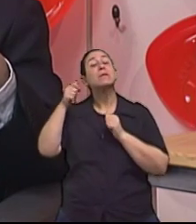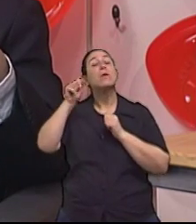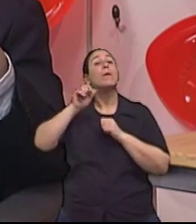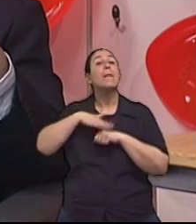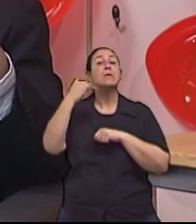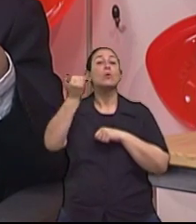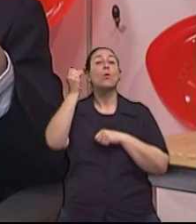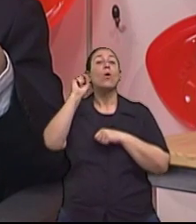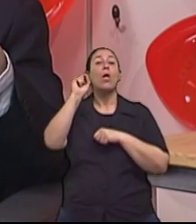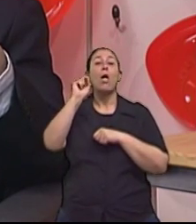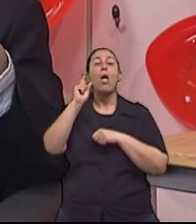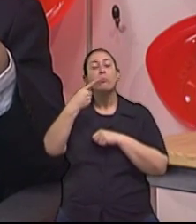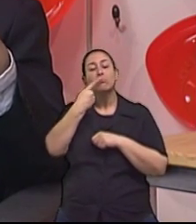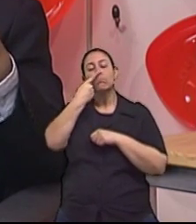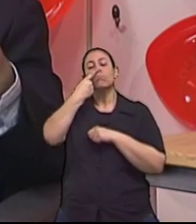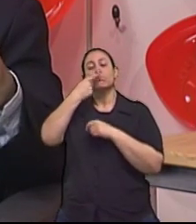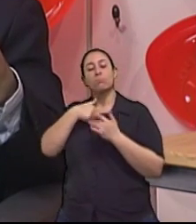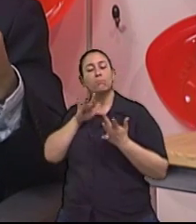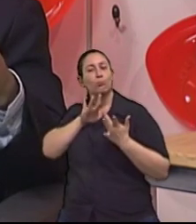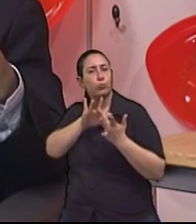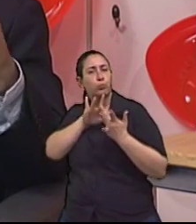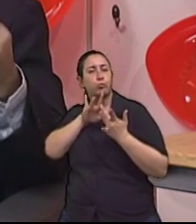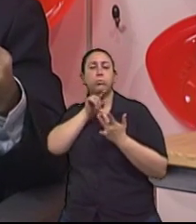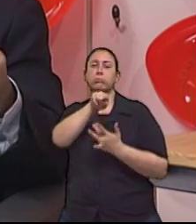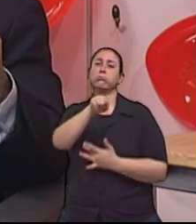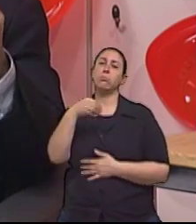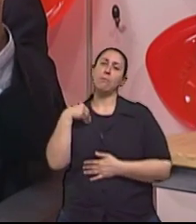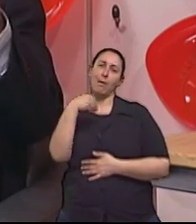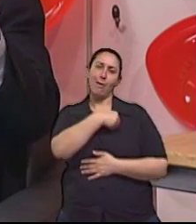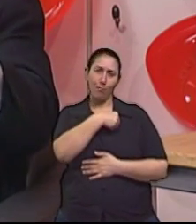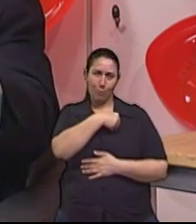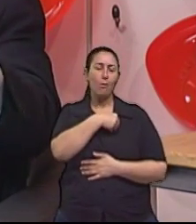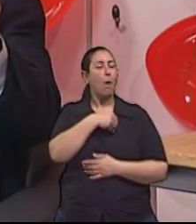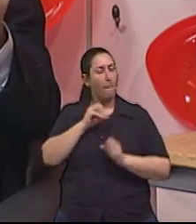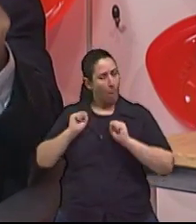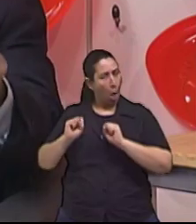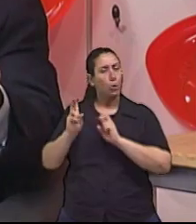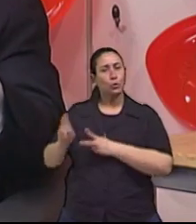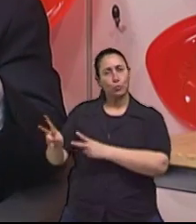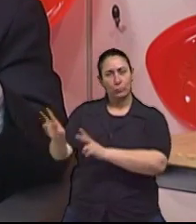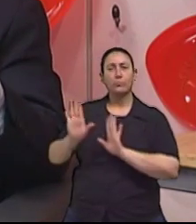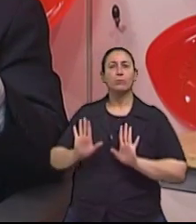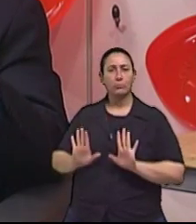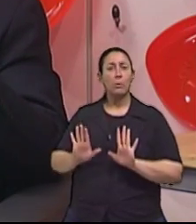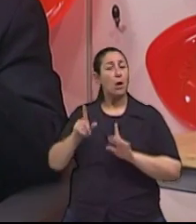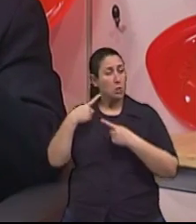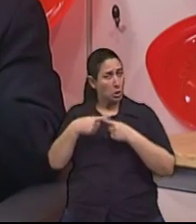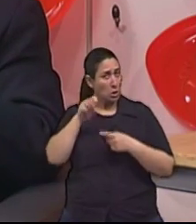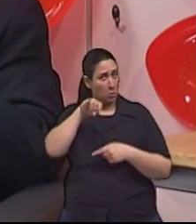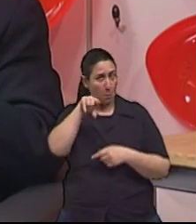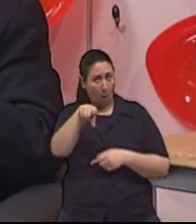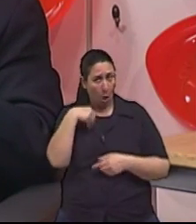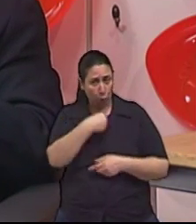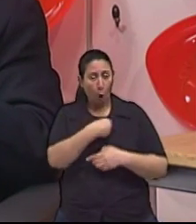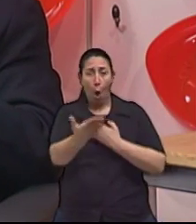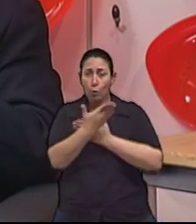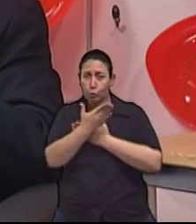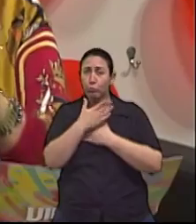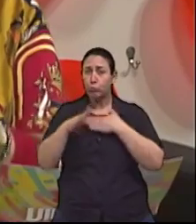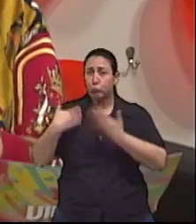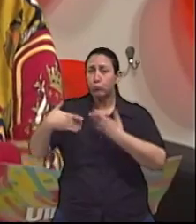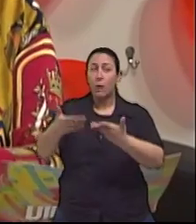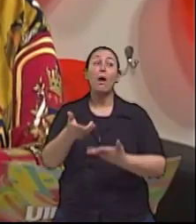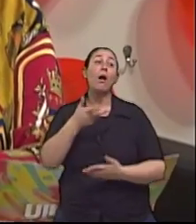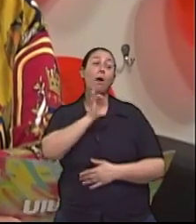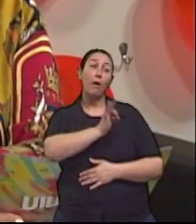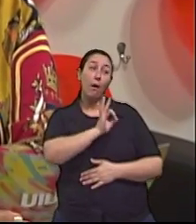né? Que oriente quanto à prevenção primária, secundária, ou seja, se já foi hipertenso, trata a hipertensão. Ou seja, há o acompanhamento